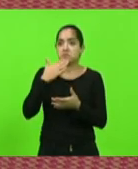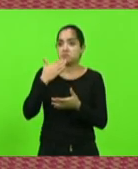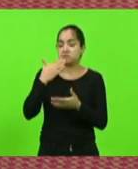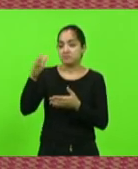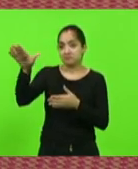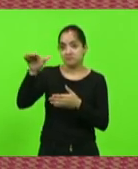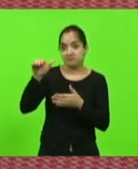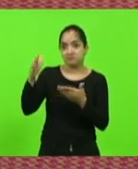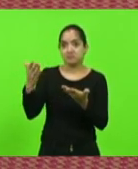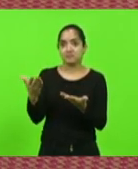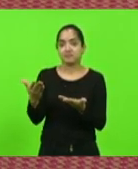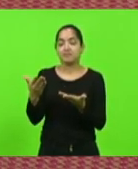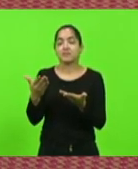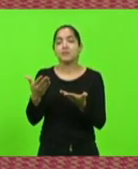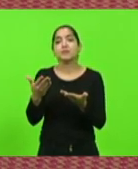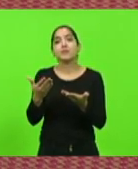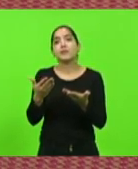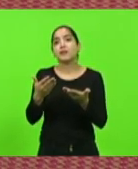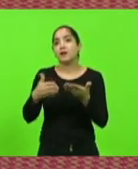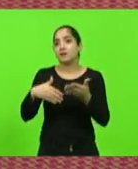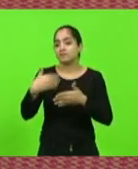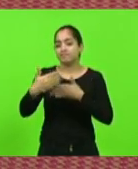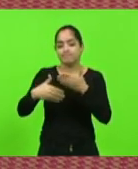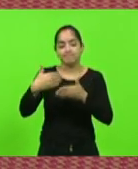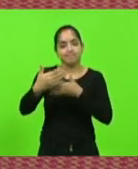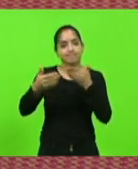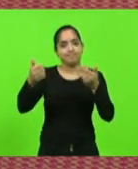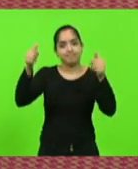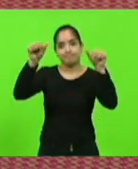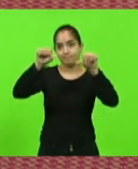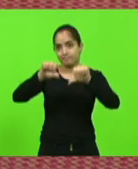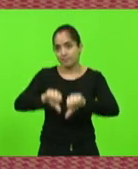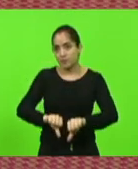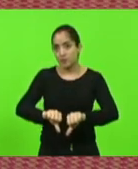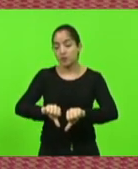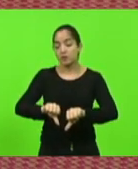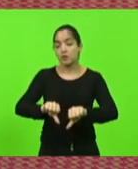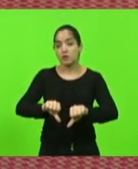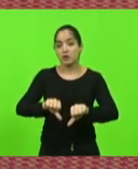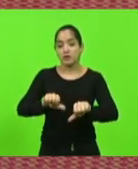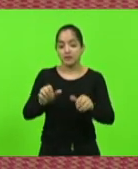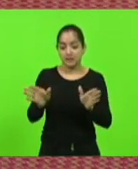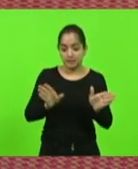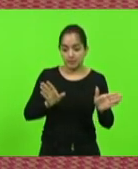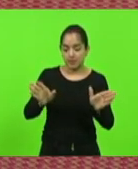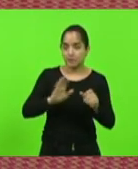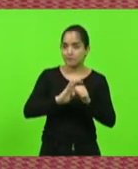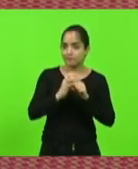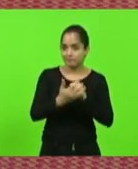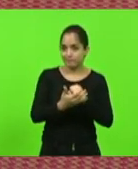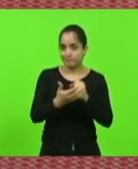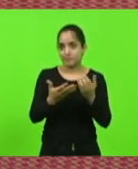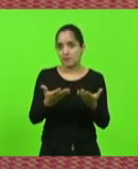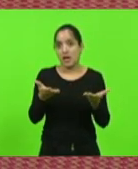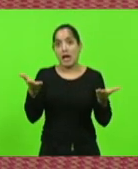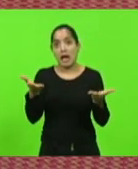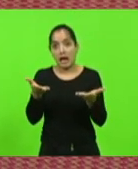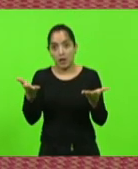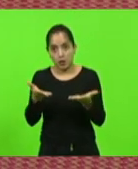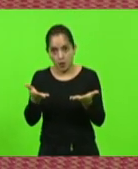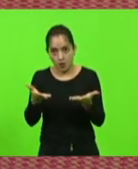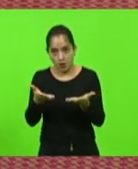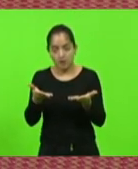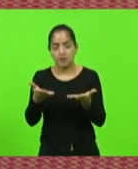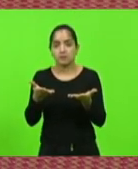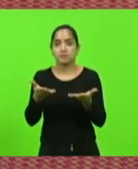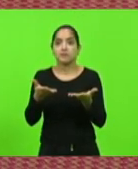Houve sim o desgaste da economia no nosso Estado durante o período da pandemia. E agora querem compensar isso